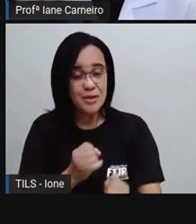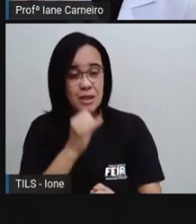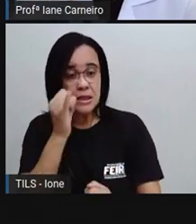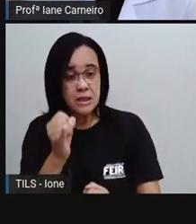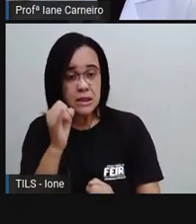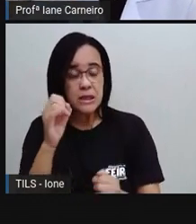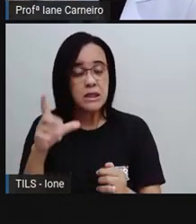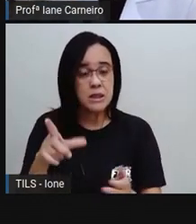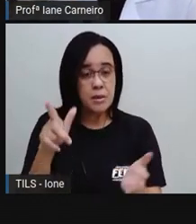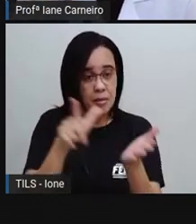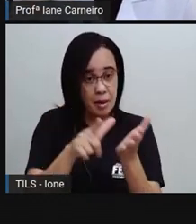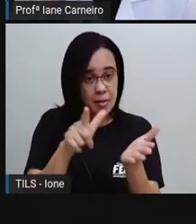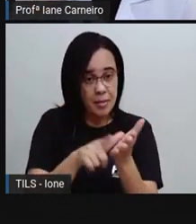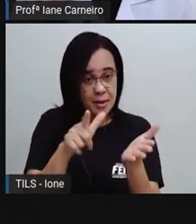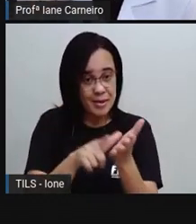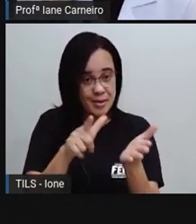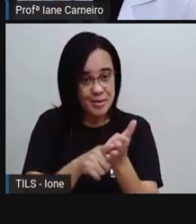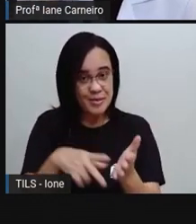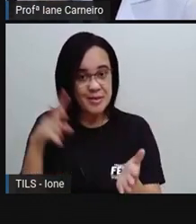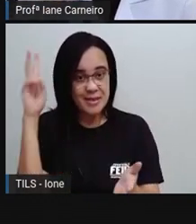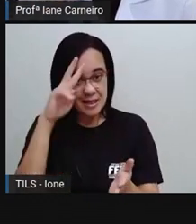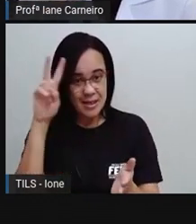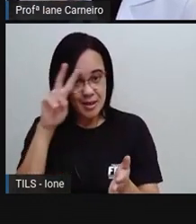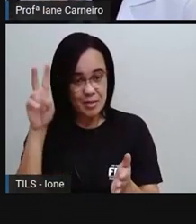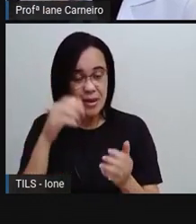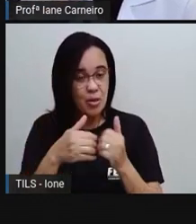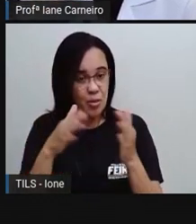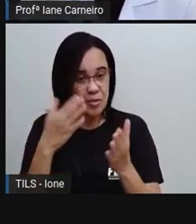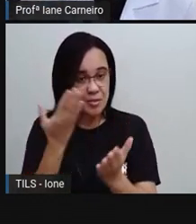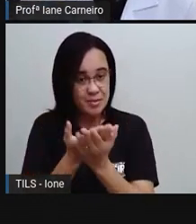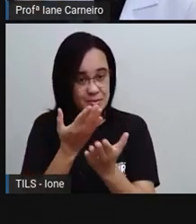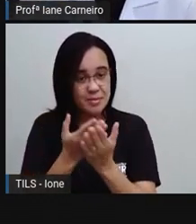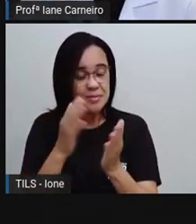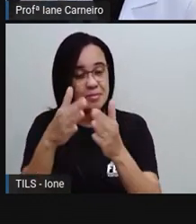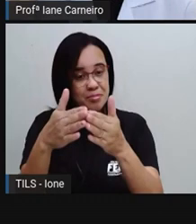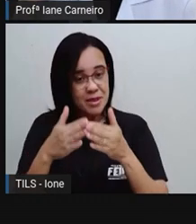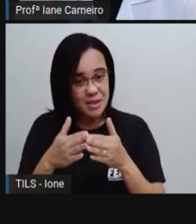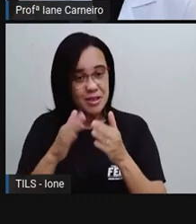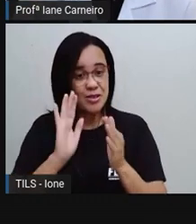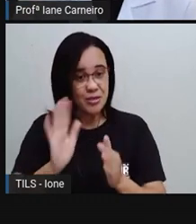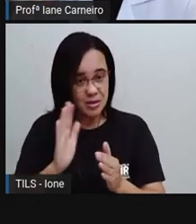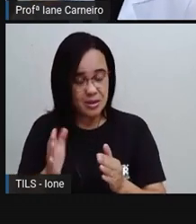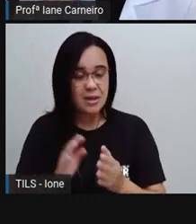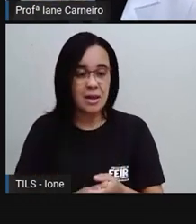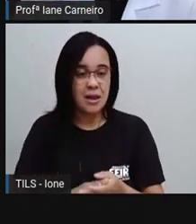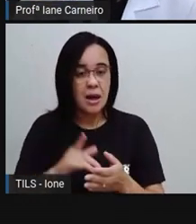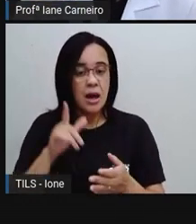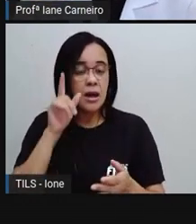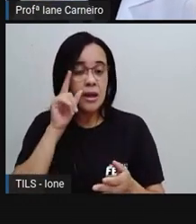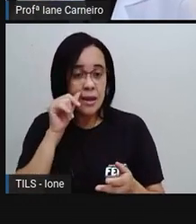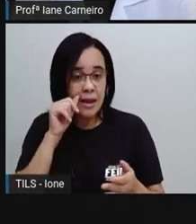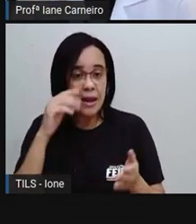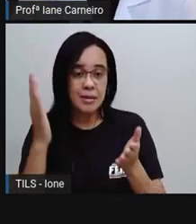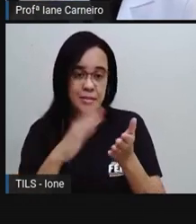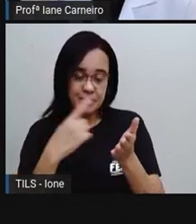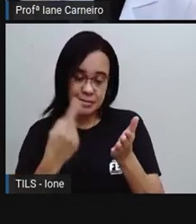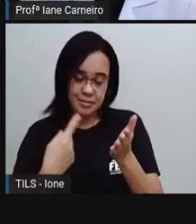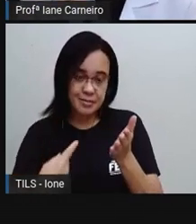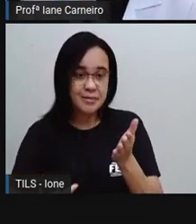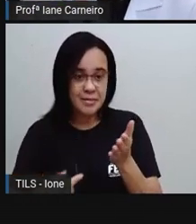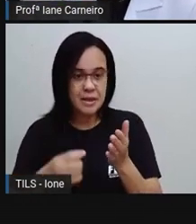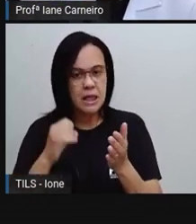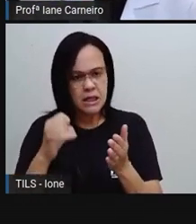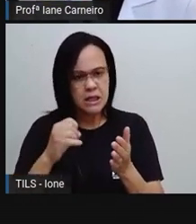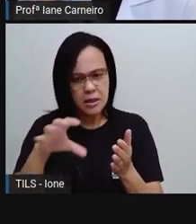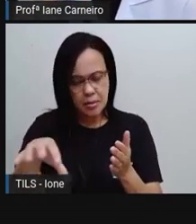papel, lembra que a PRO pediu lá no início da aula pra vocês pegarem o caderno e o lápis? Pronto. Então, se você tiver com o caderno e o lápis aí,